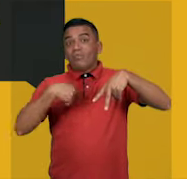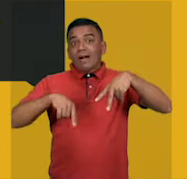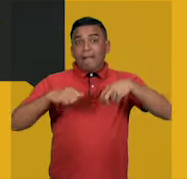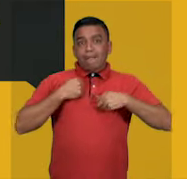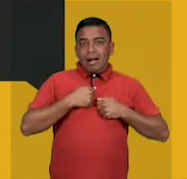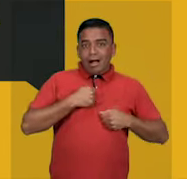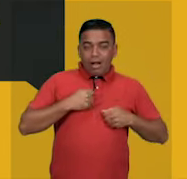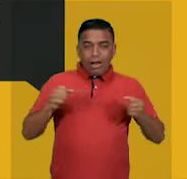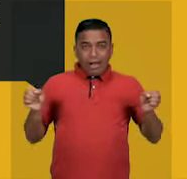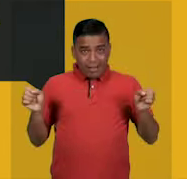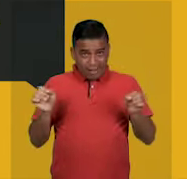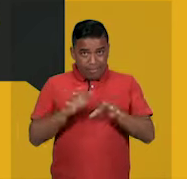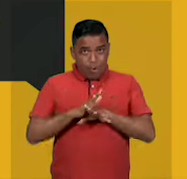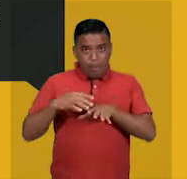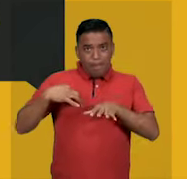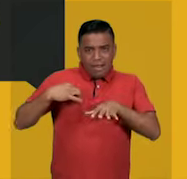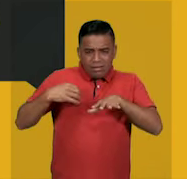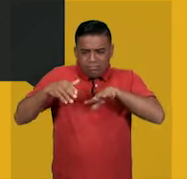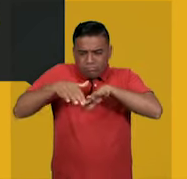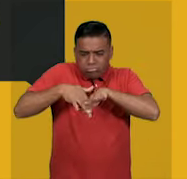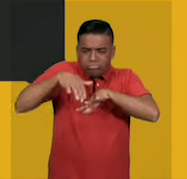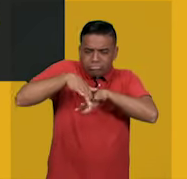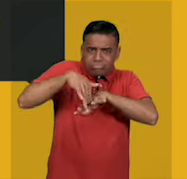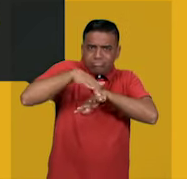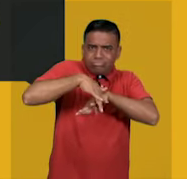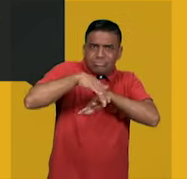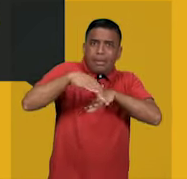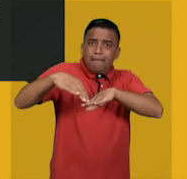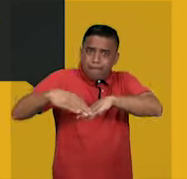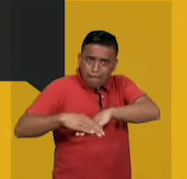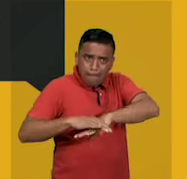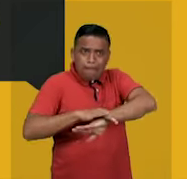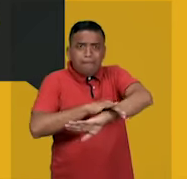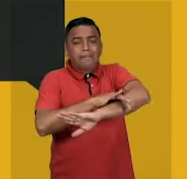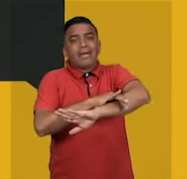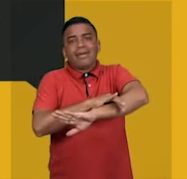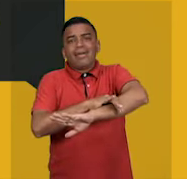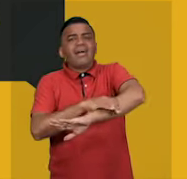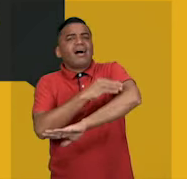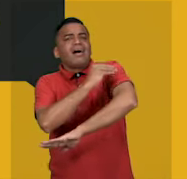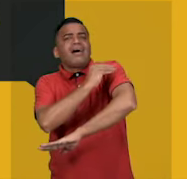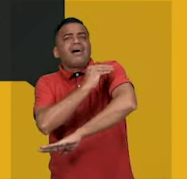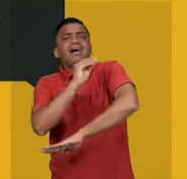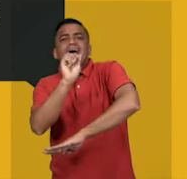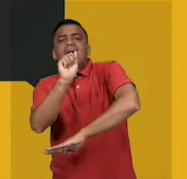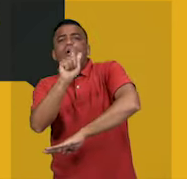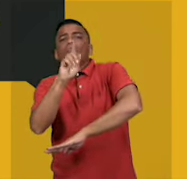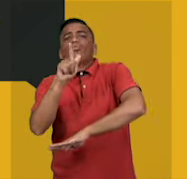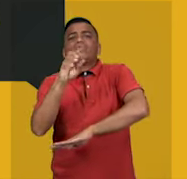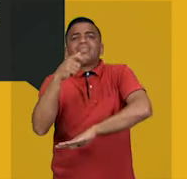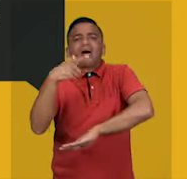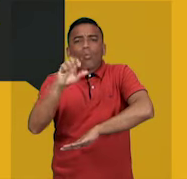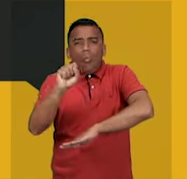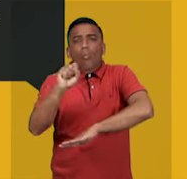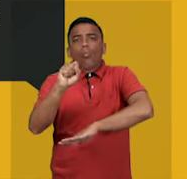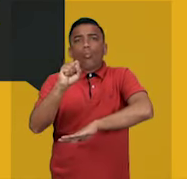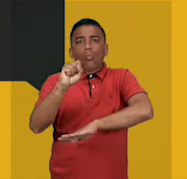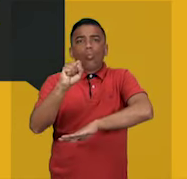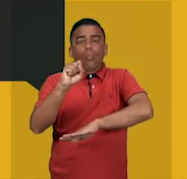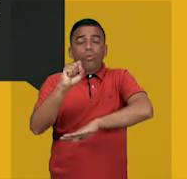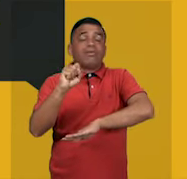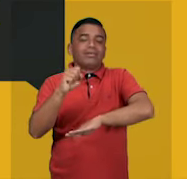o banho, usar meias de algodão em calçados fechados e trocá-los todos os dias